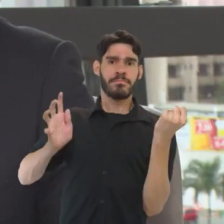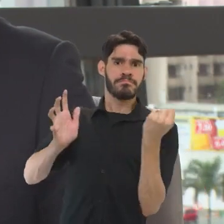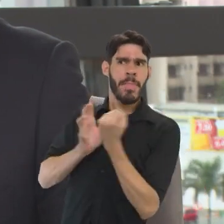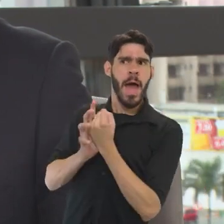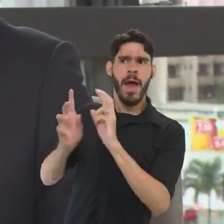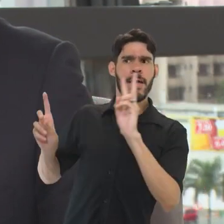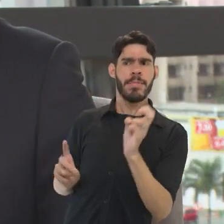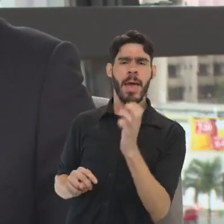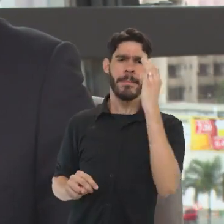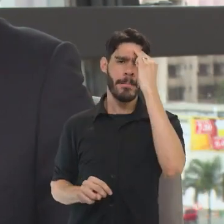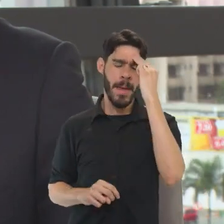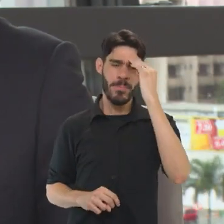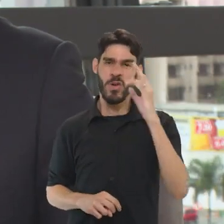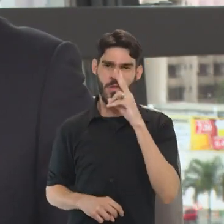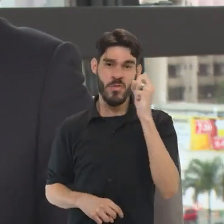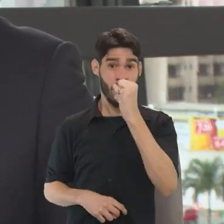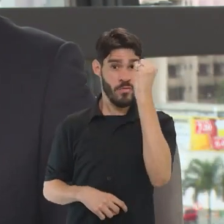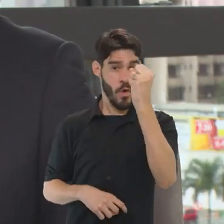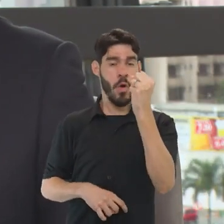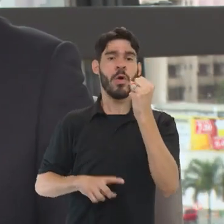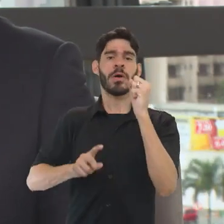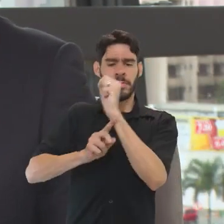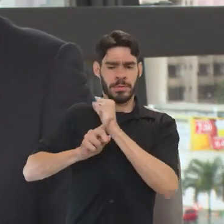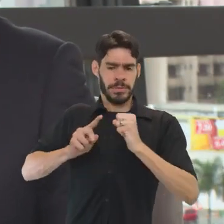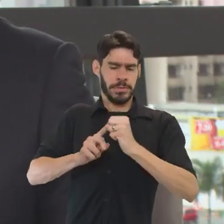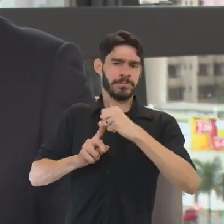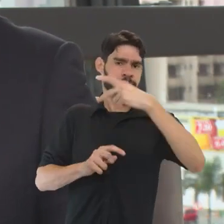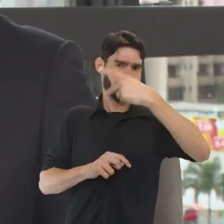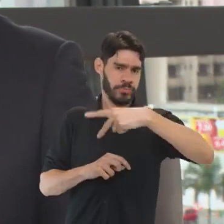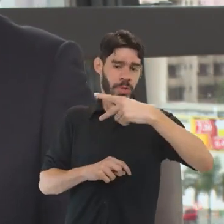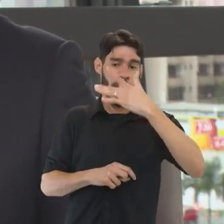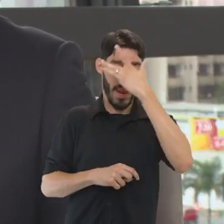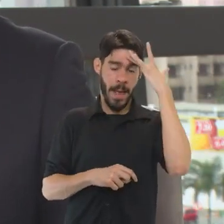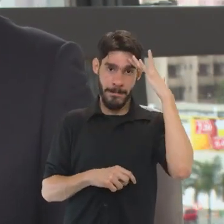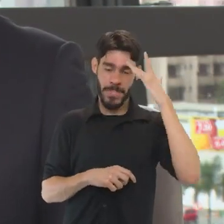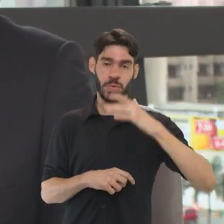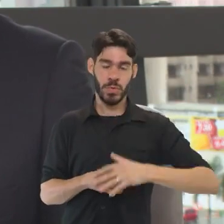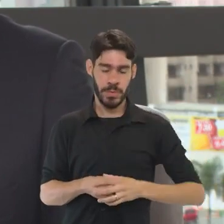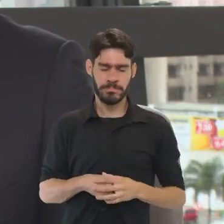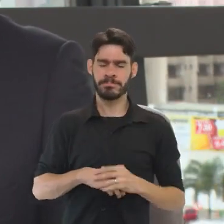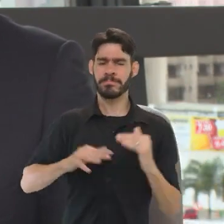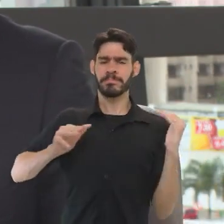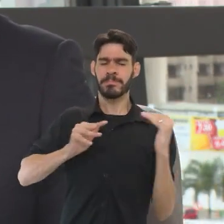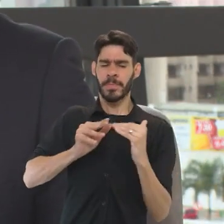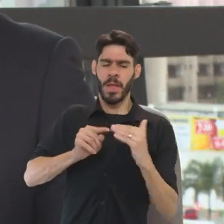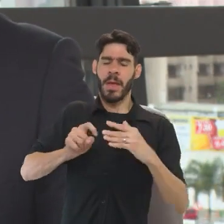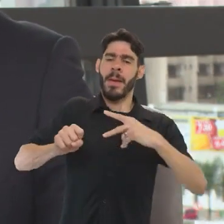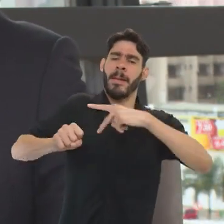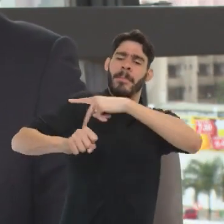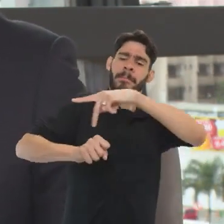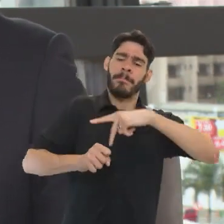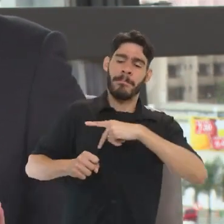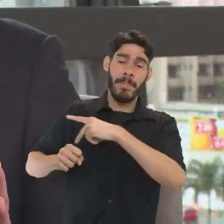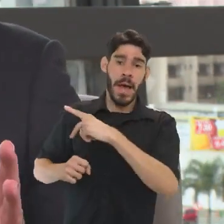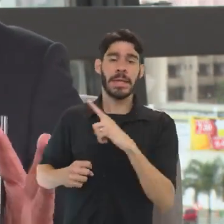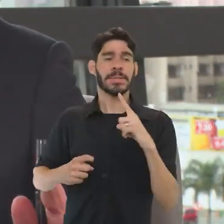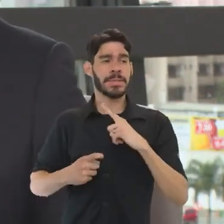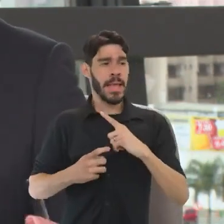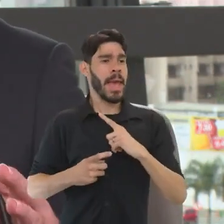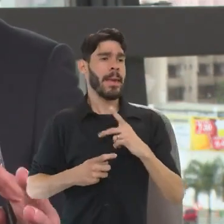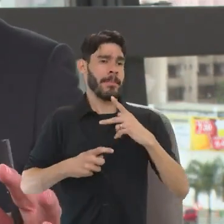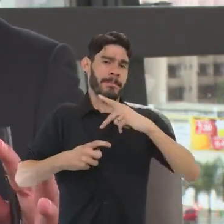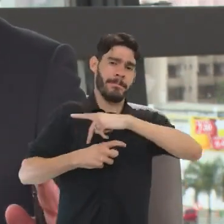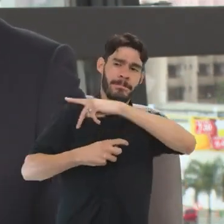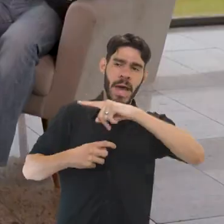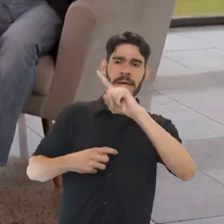questão do patrimônio, da memória, da cultura é muito forte na sociedade, nas pessoas. Em relação aos países, existem